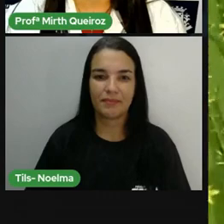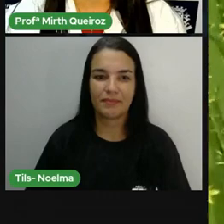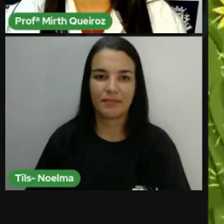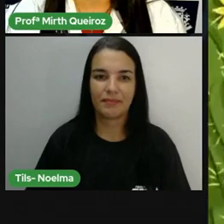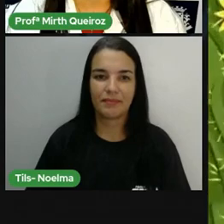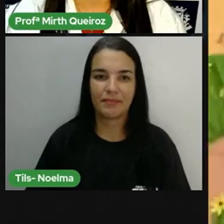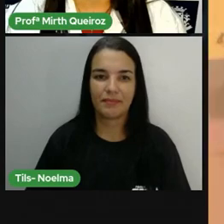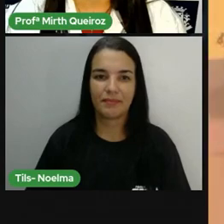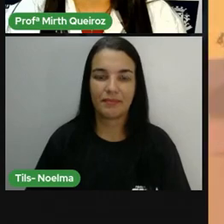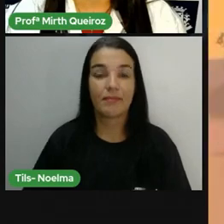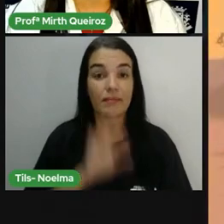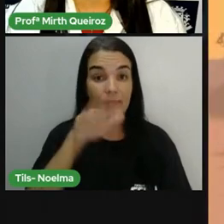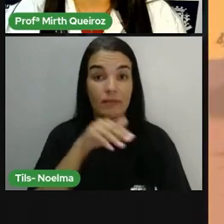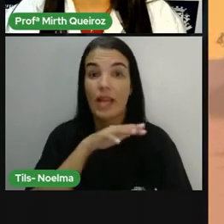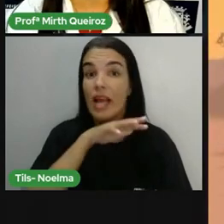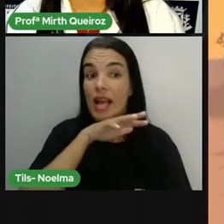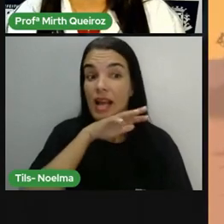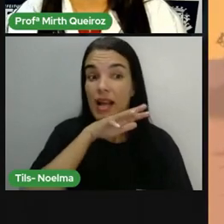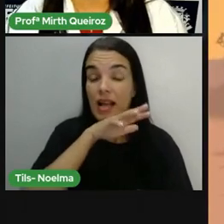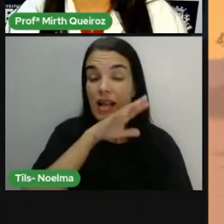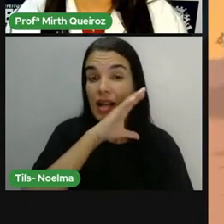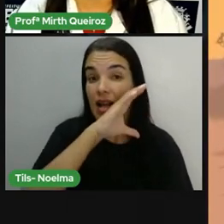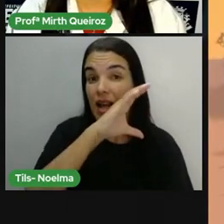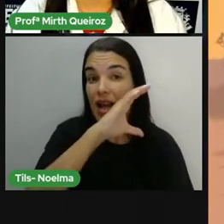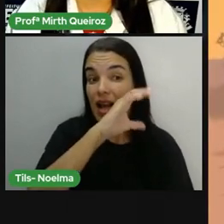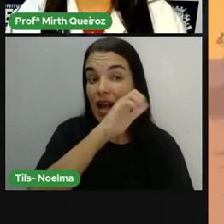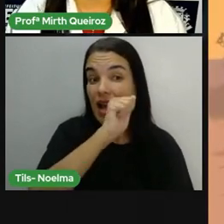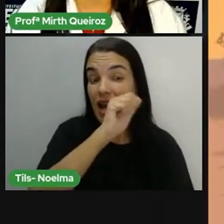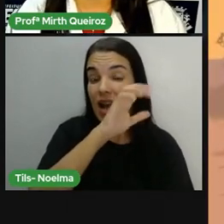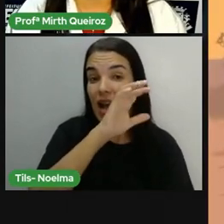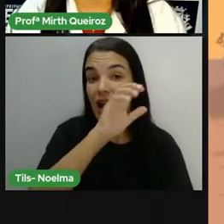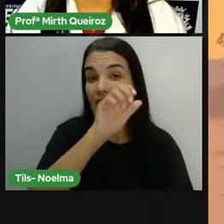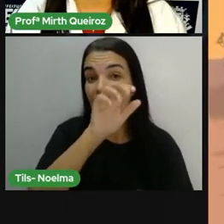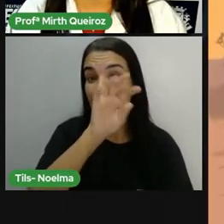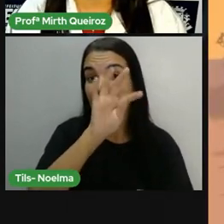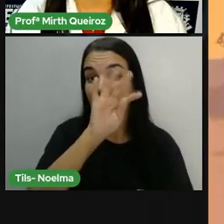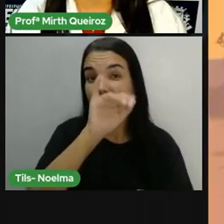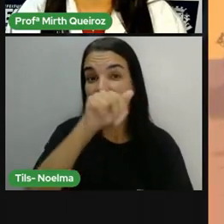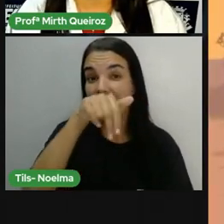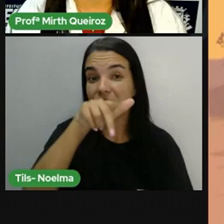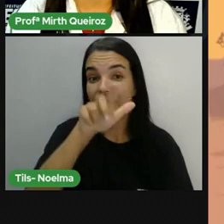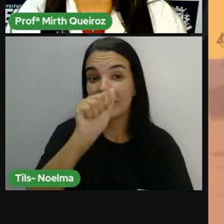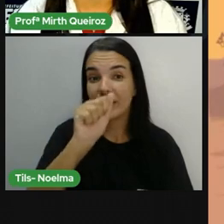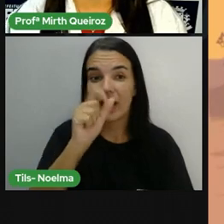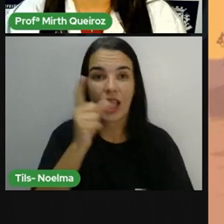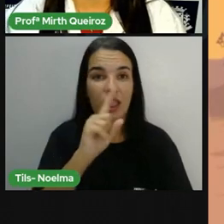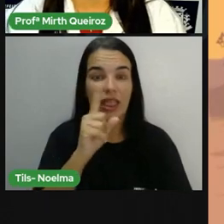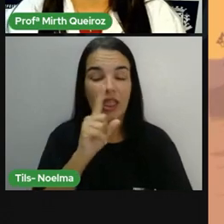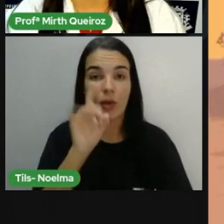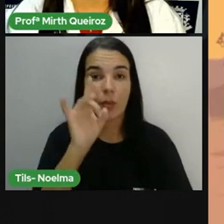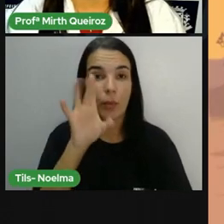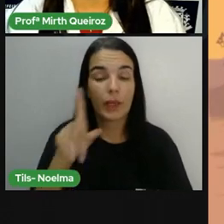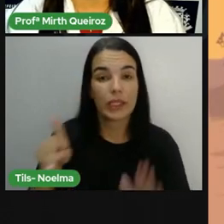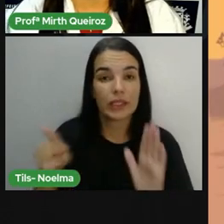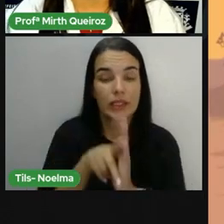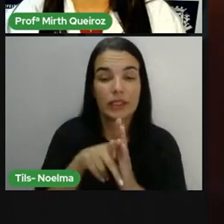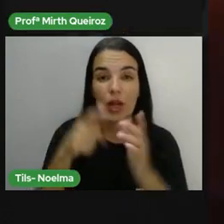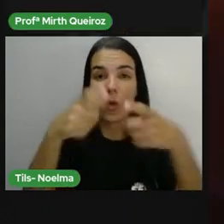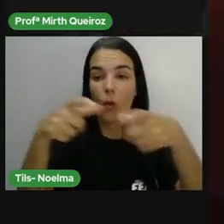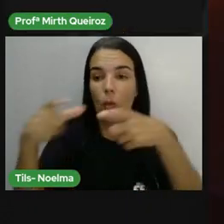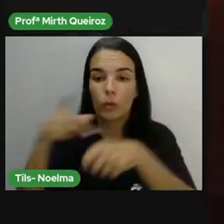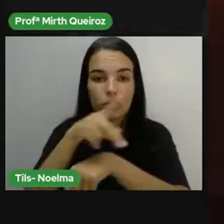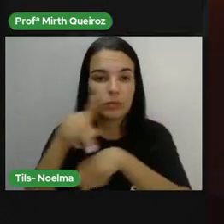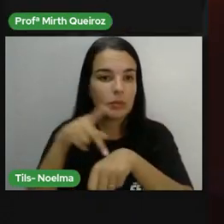A caatinga é o único bioma exclusivamente brasileiro. Não pode ser encontrado em nenhum outro lugar do planeta.